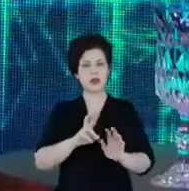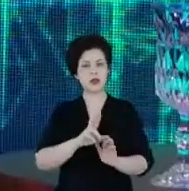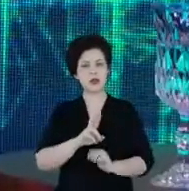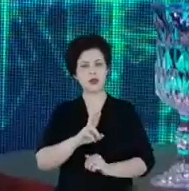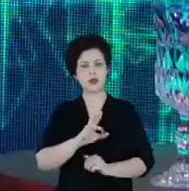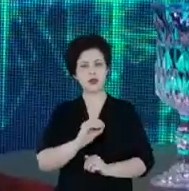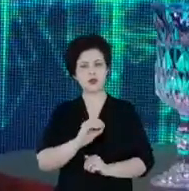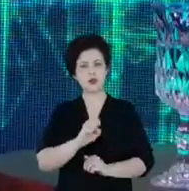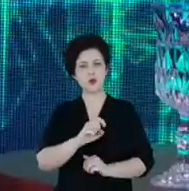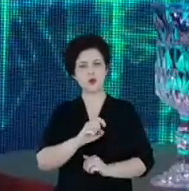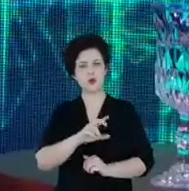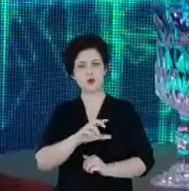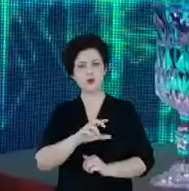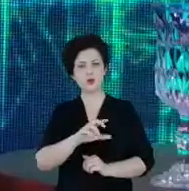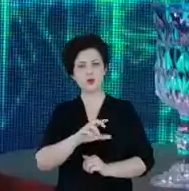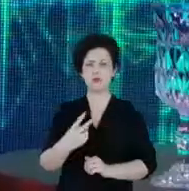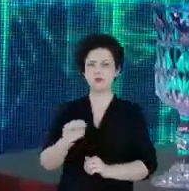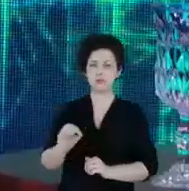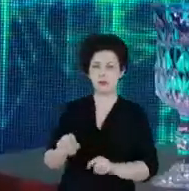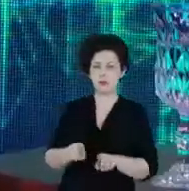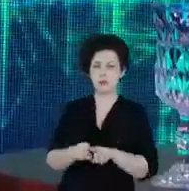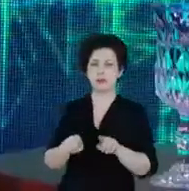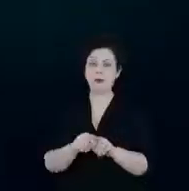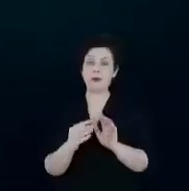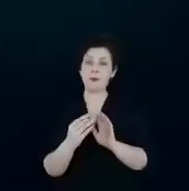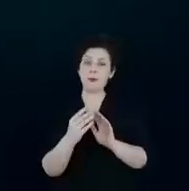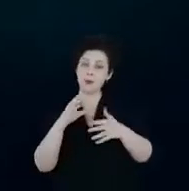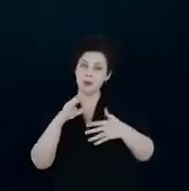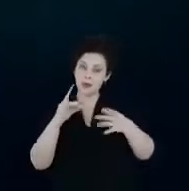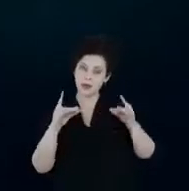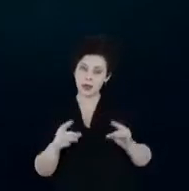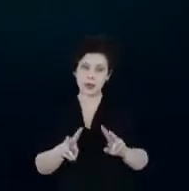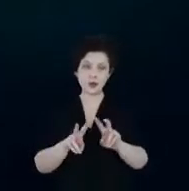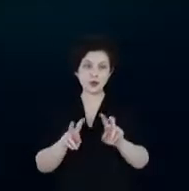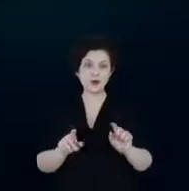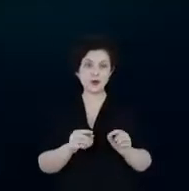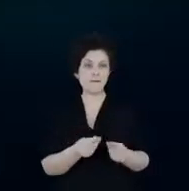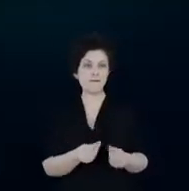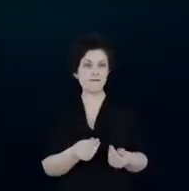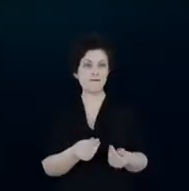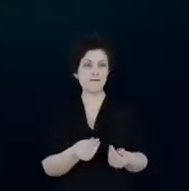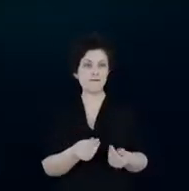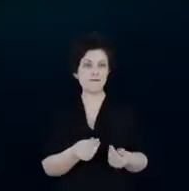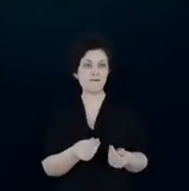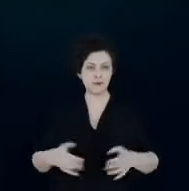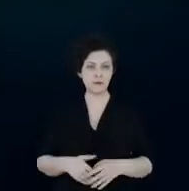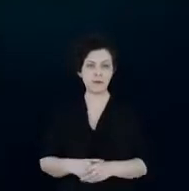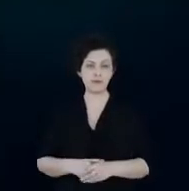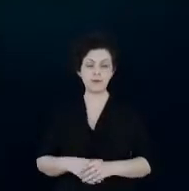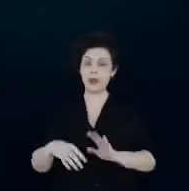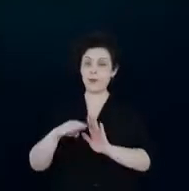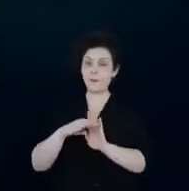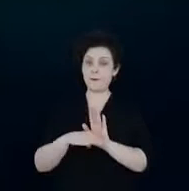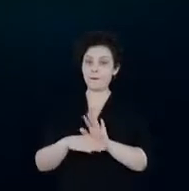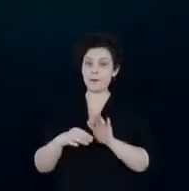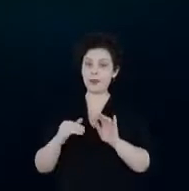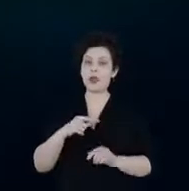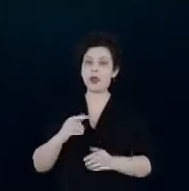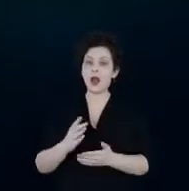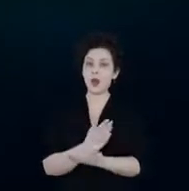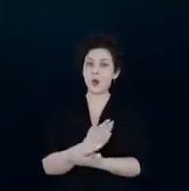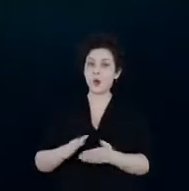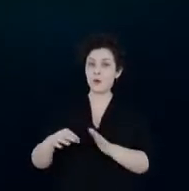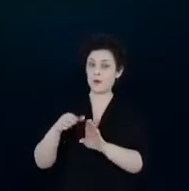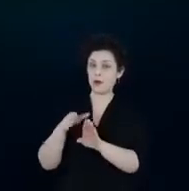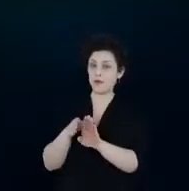procedimentos do programa de eficiência energética. Bom, com relação ao programa de eficiência energética, a gente tem algumas diretrizes,